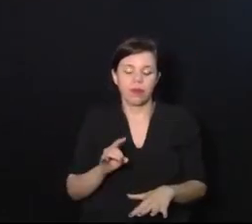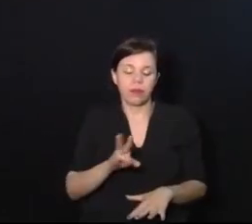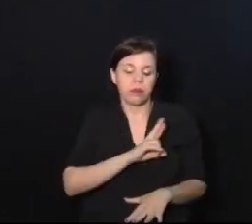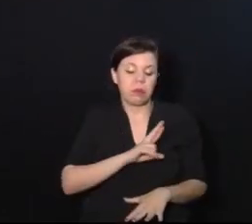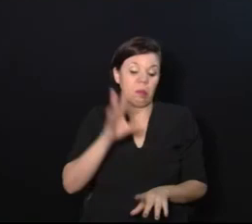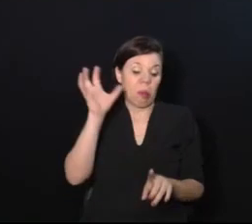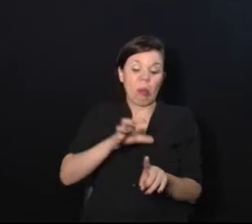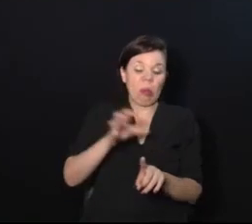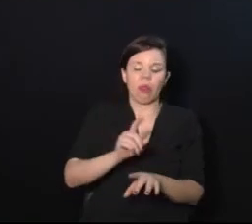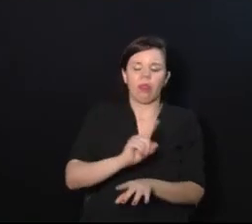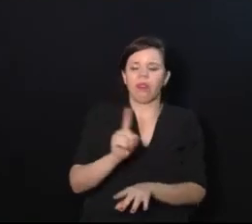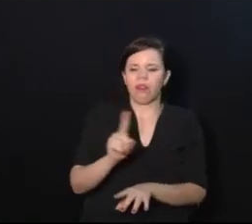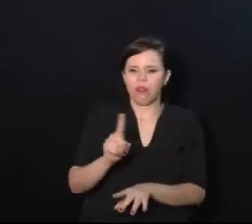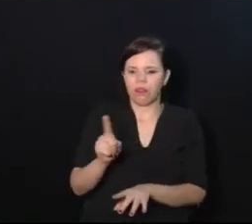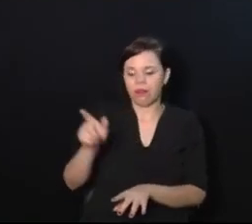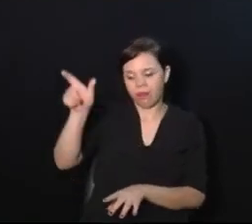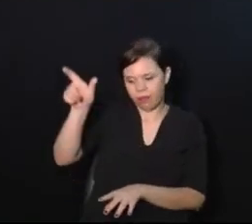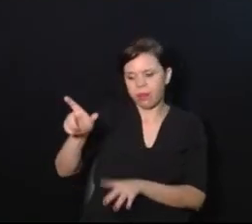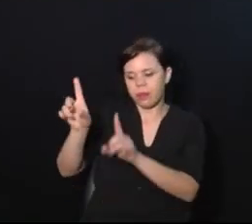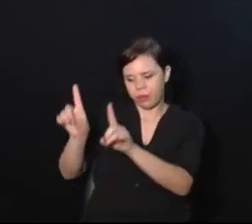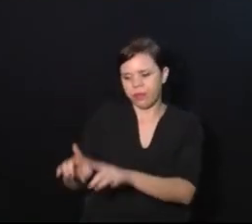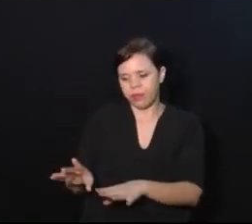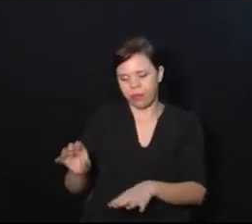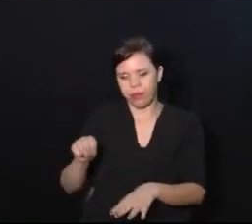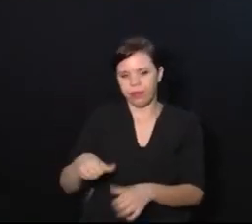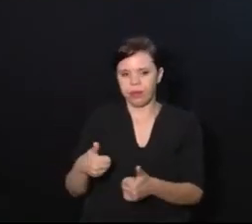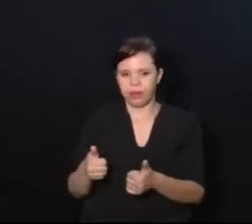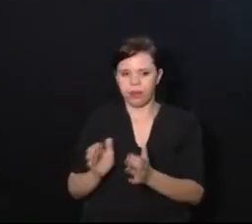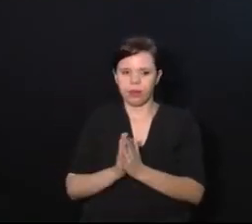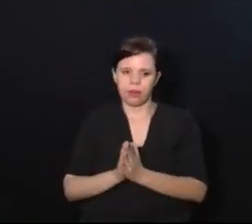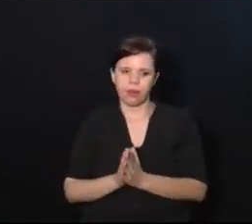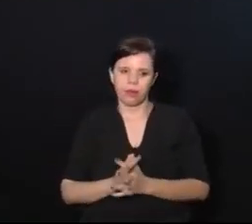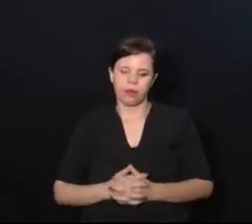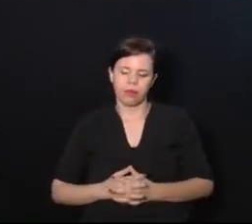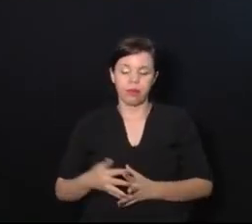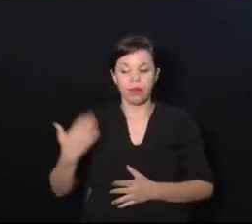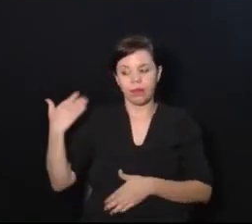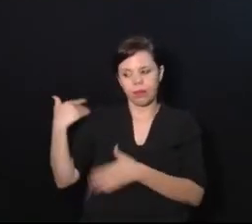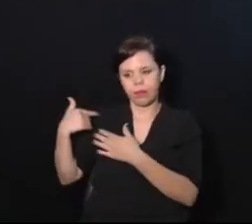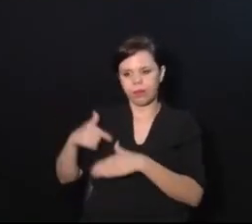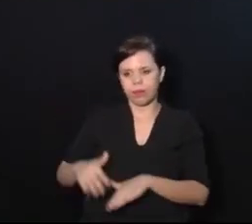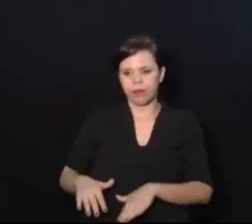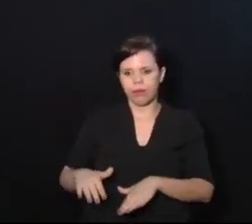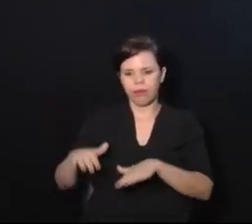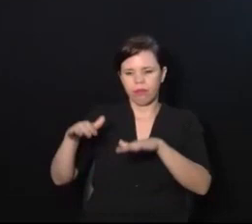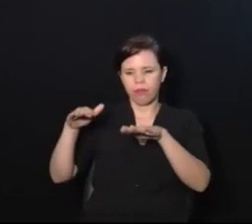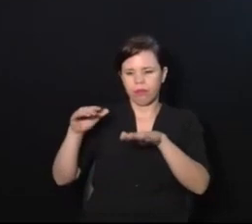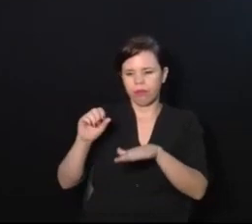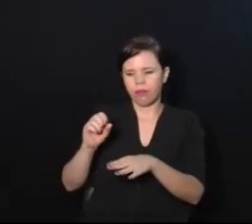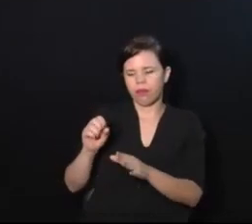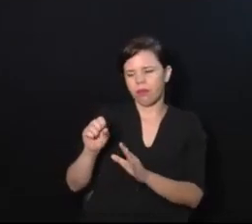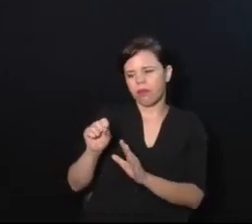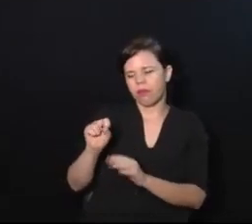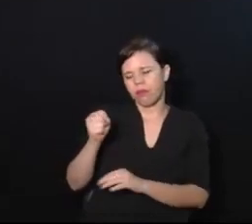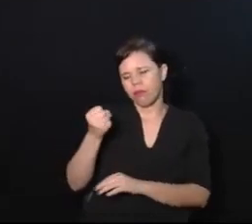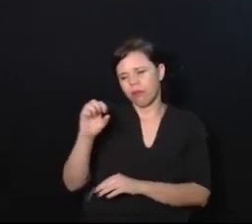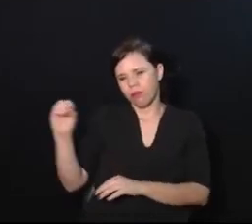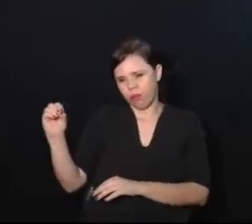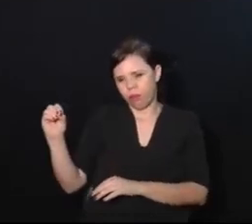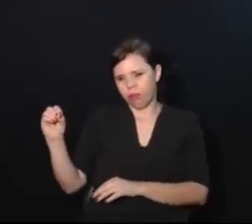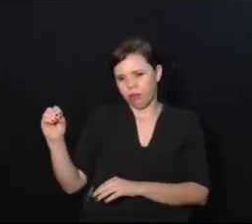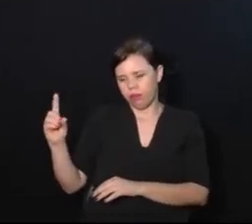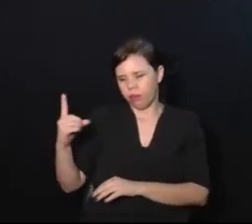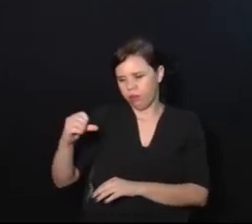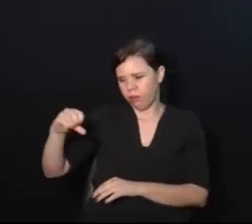religioso e sim pelo lado da pessoa com deficiência. Então, assim, na época que eu era criança, década de 80, tinha um senhor muito